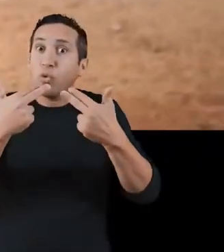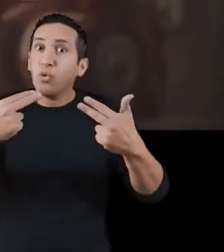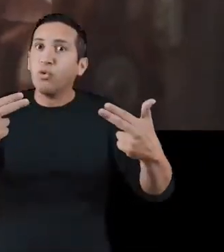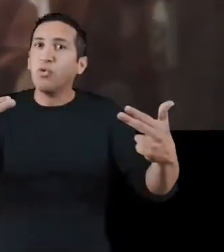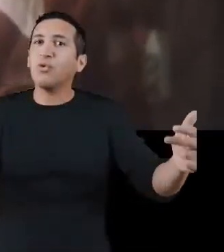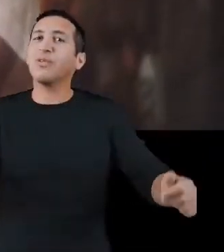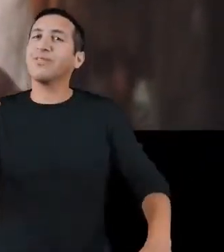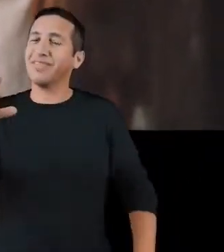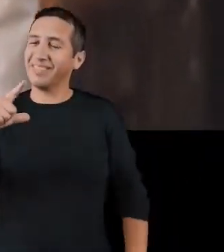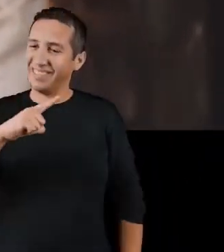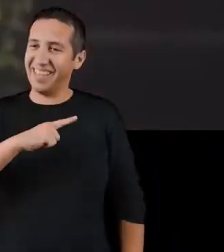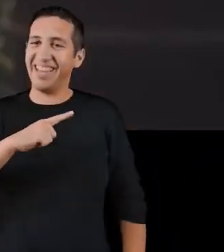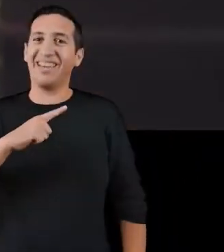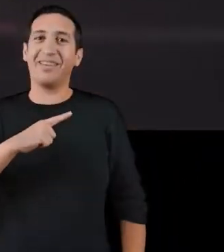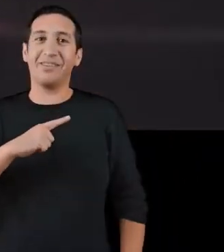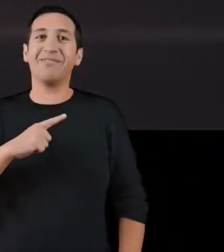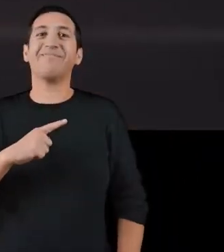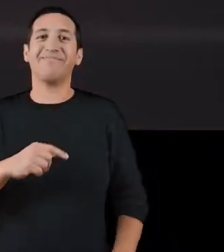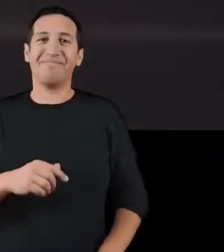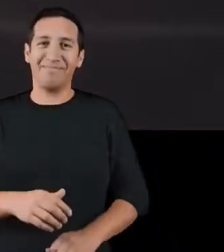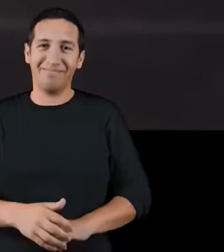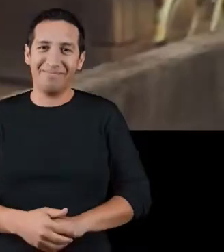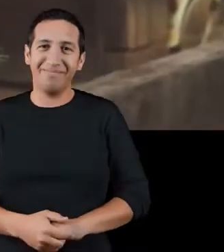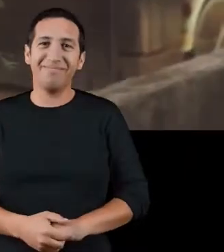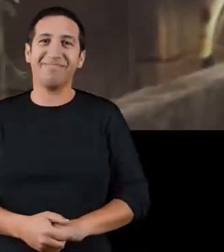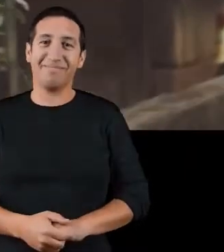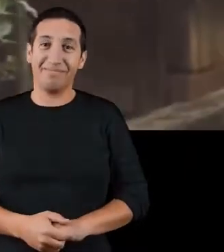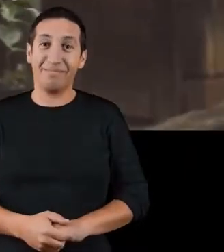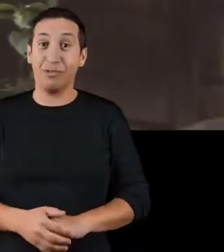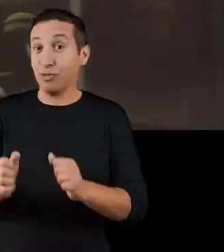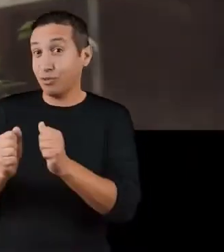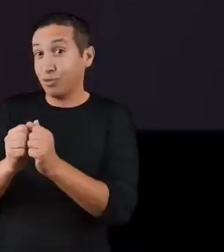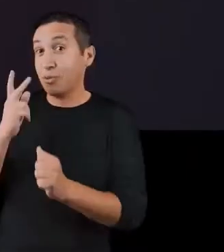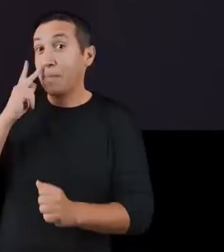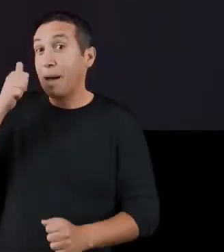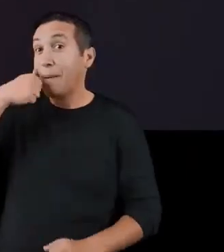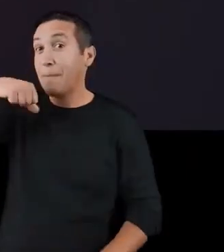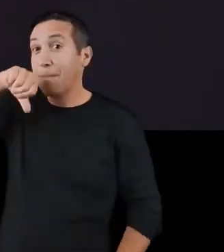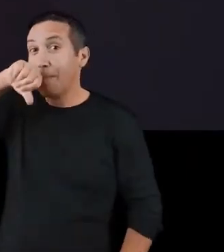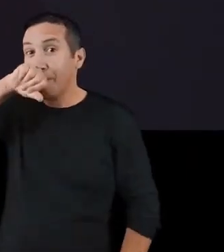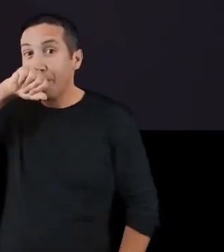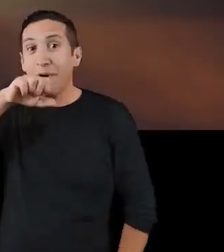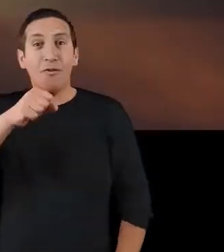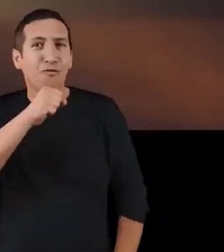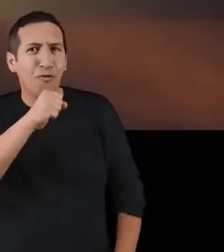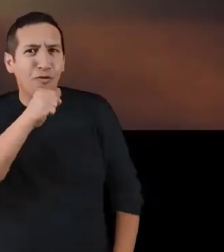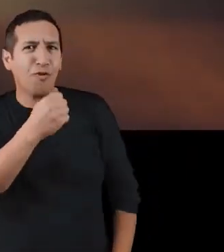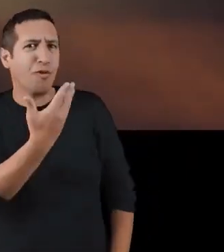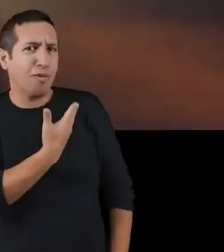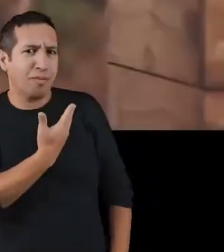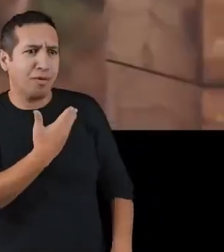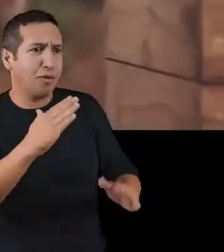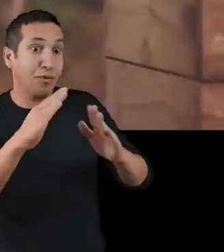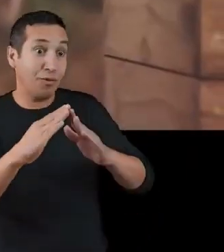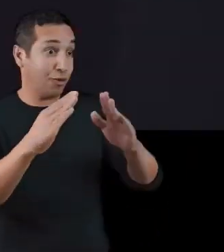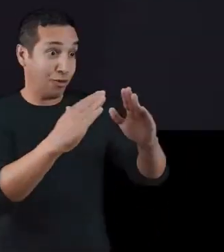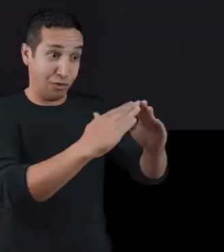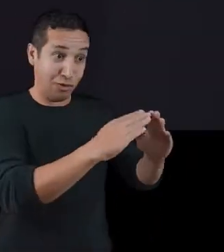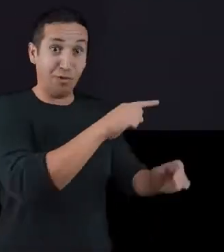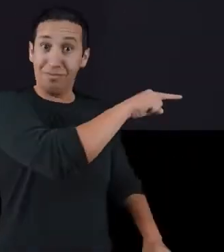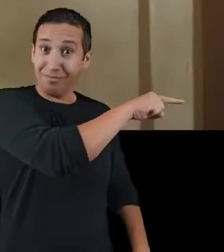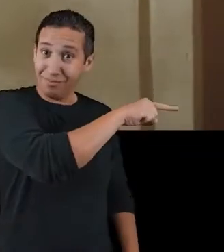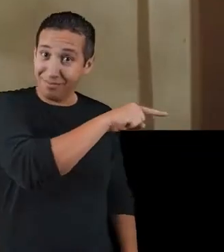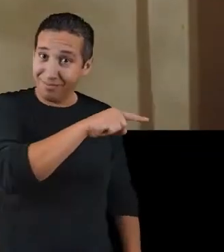Todos os dias, a gente descobre algo novo. Com nossos pais, avós, amigos,